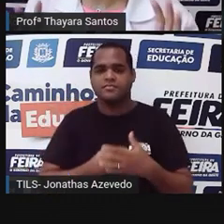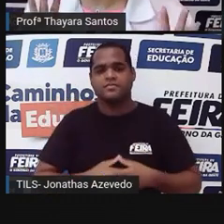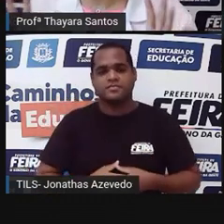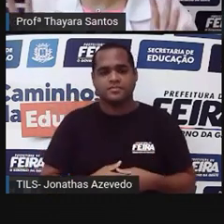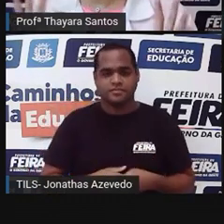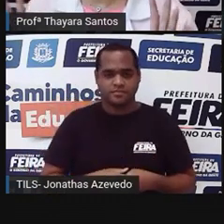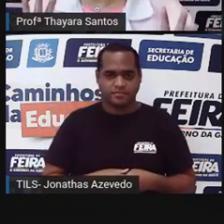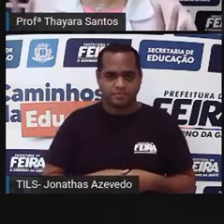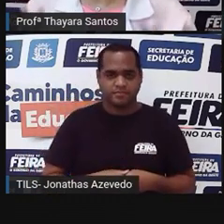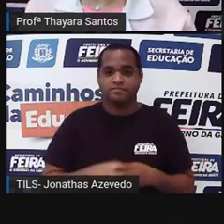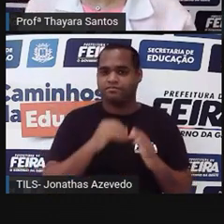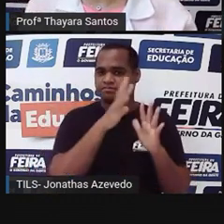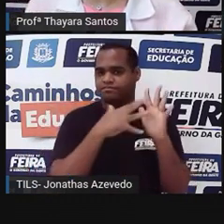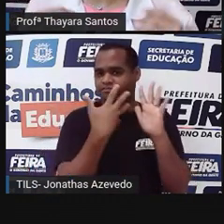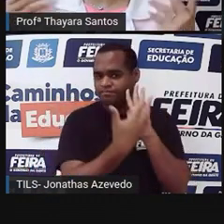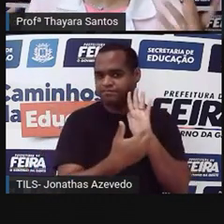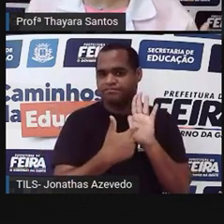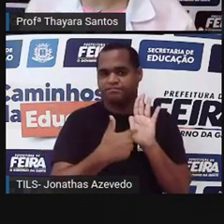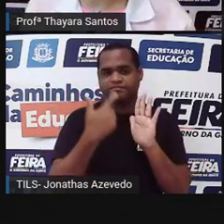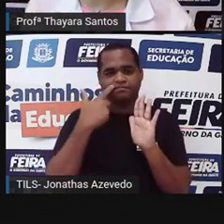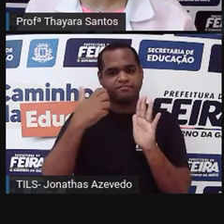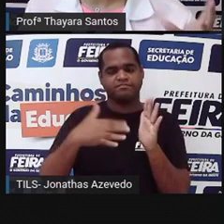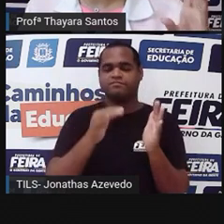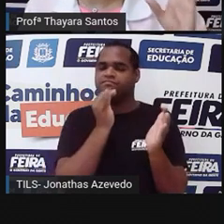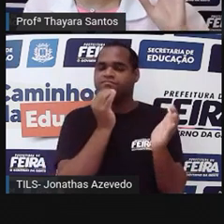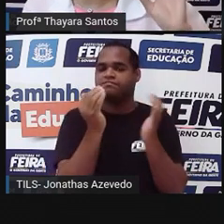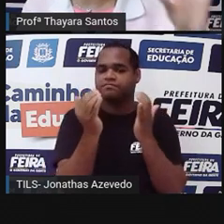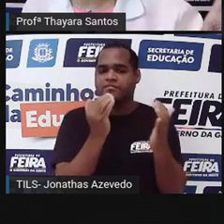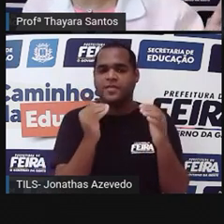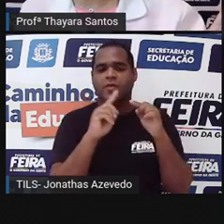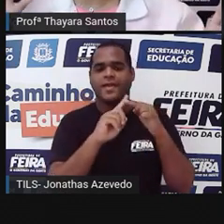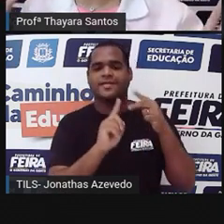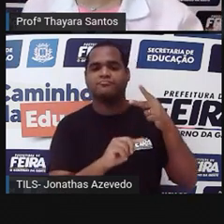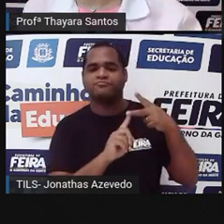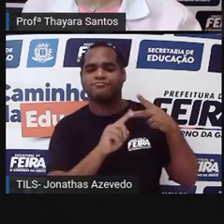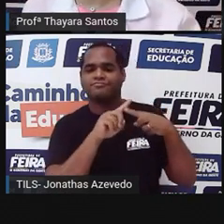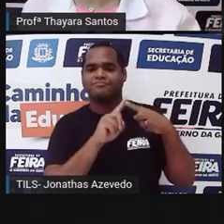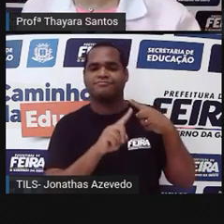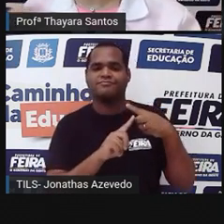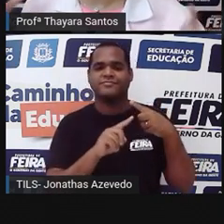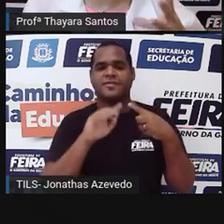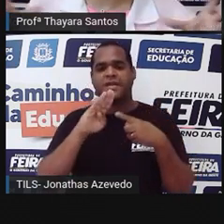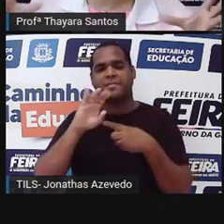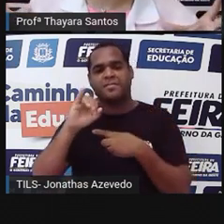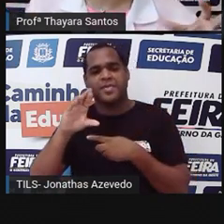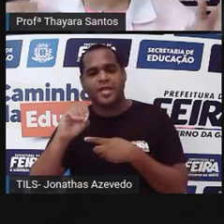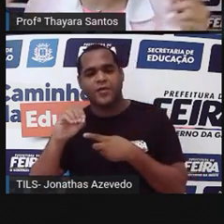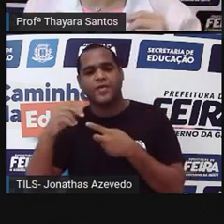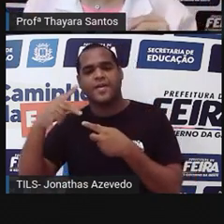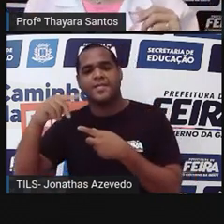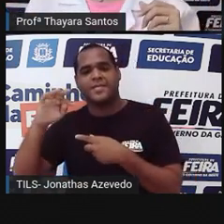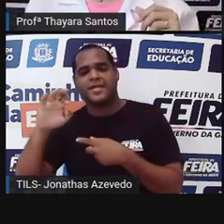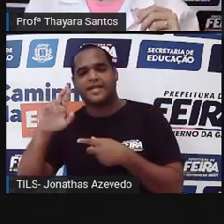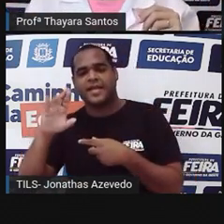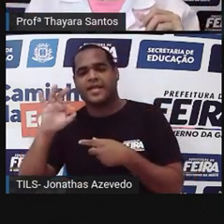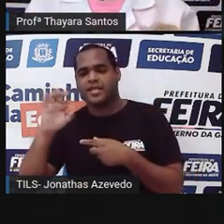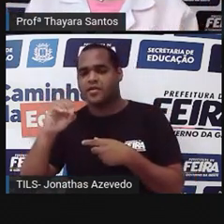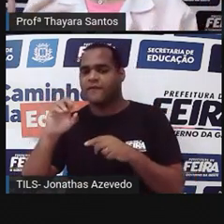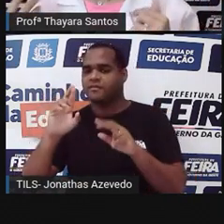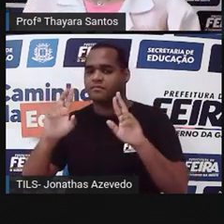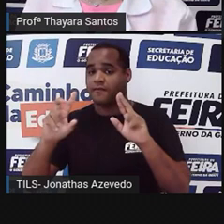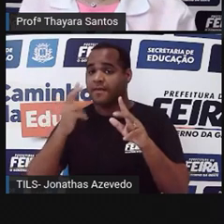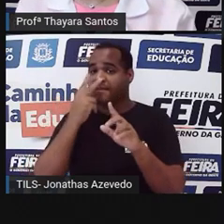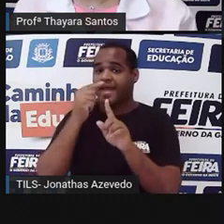Agora, eu trouxe esse quadro para a gente comparar o que é que briófitas e pteridófitas têm de parecido e o que é que elas têm de diferente.